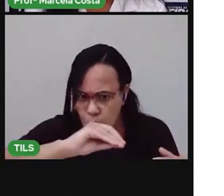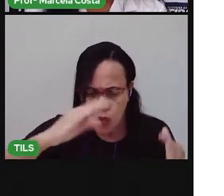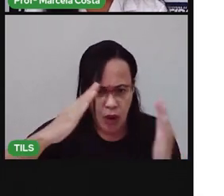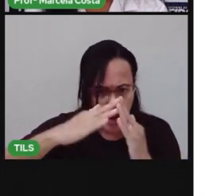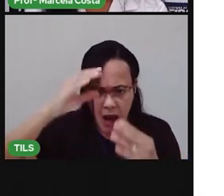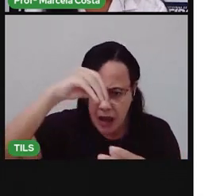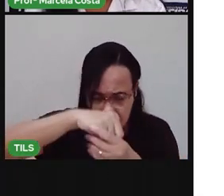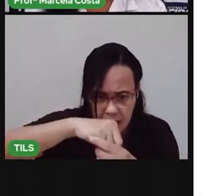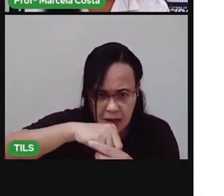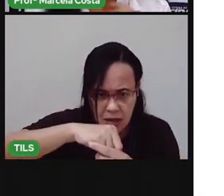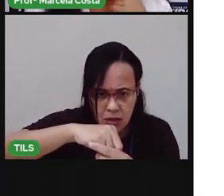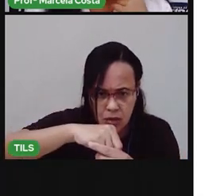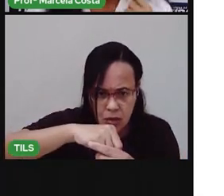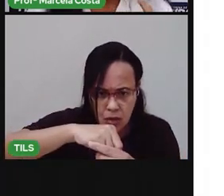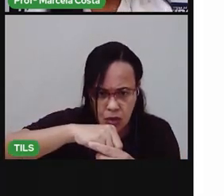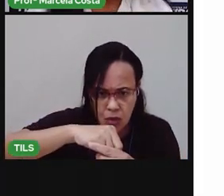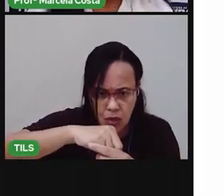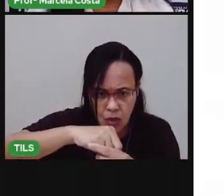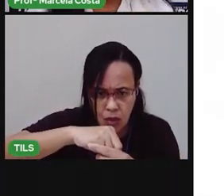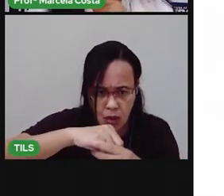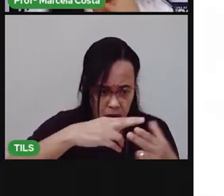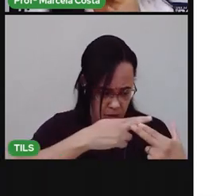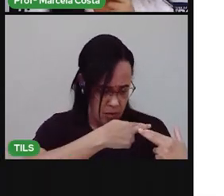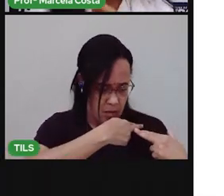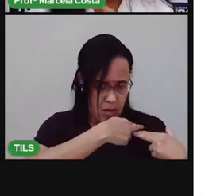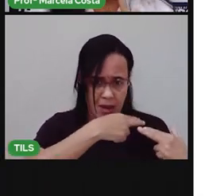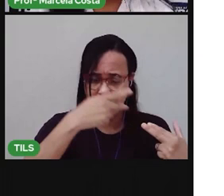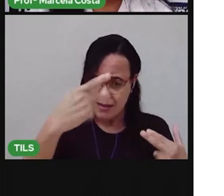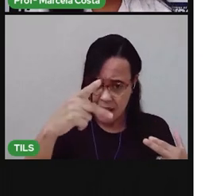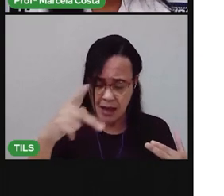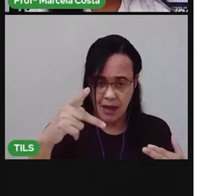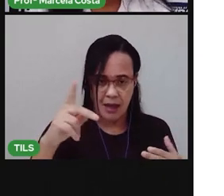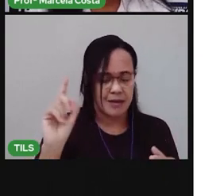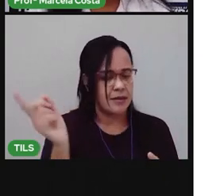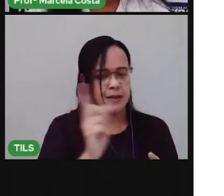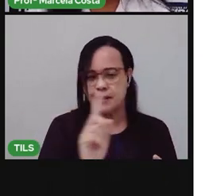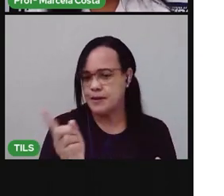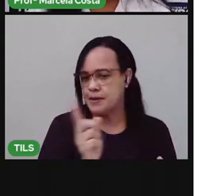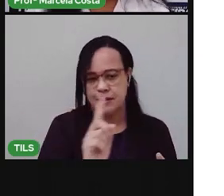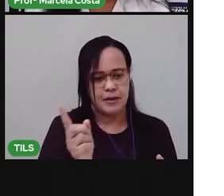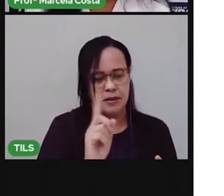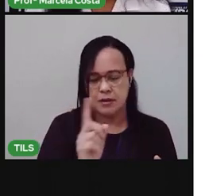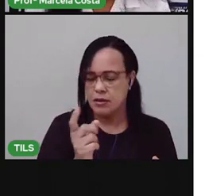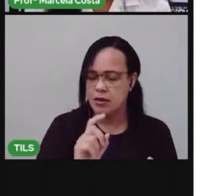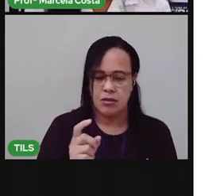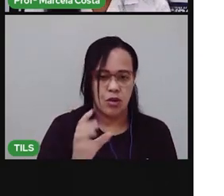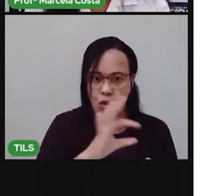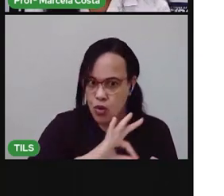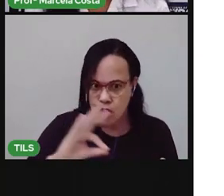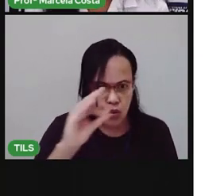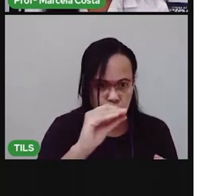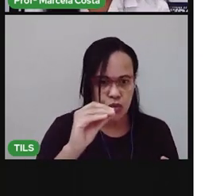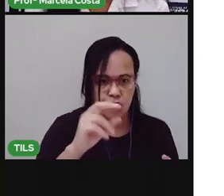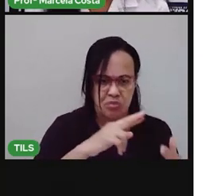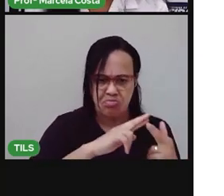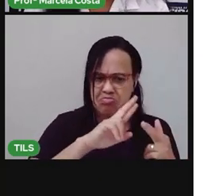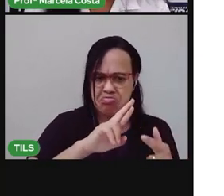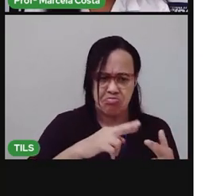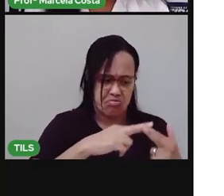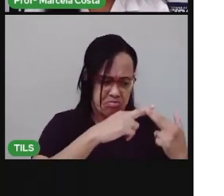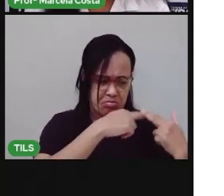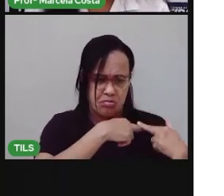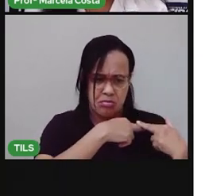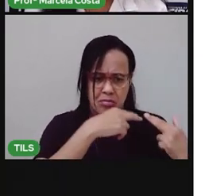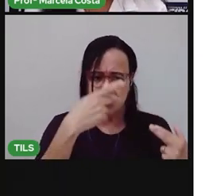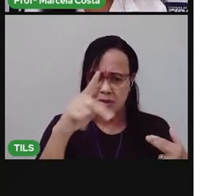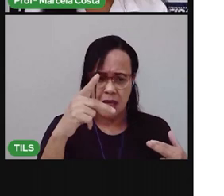casa. Não, ela pode ajudar, ela pode cooperar. Não assumir a responsabilidade para fazer